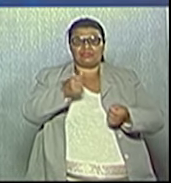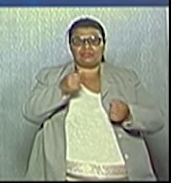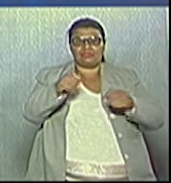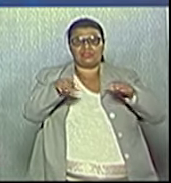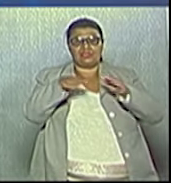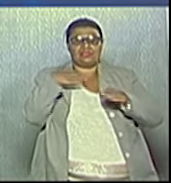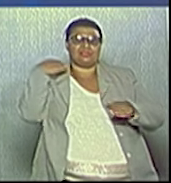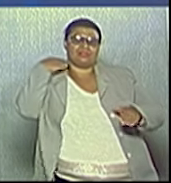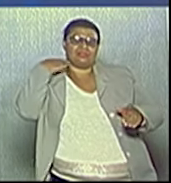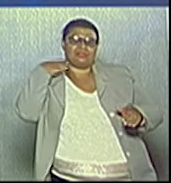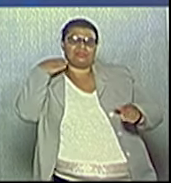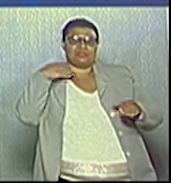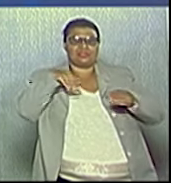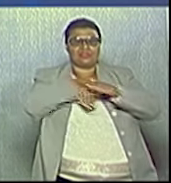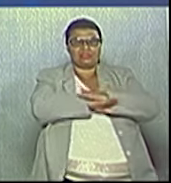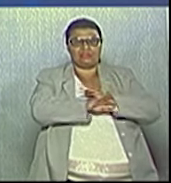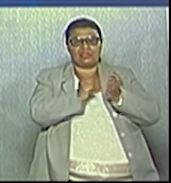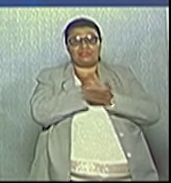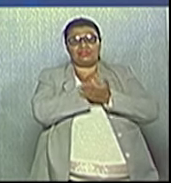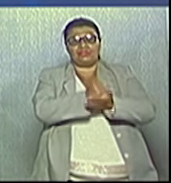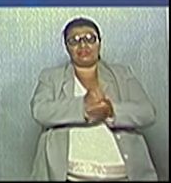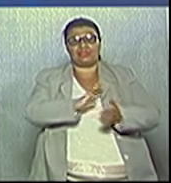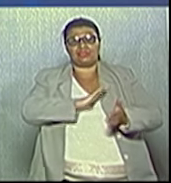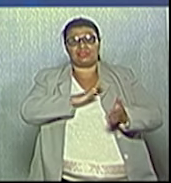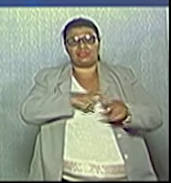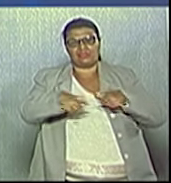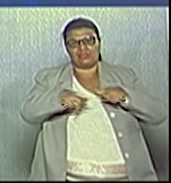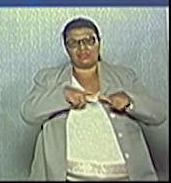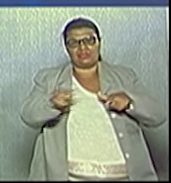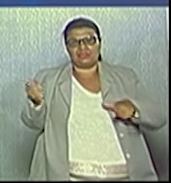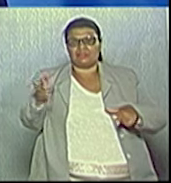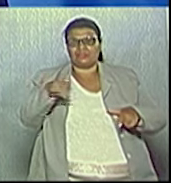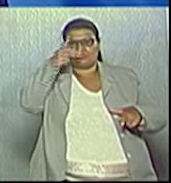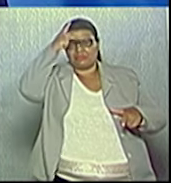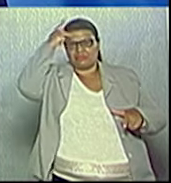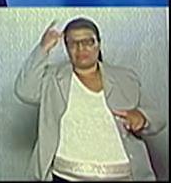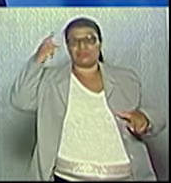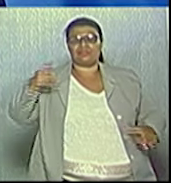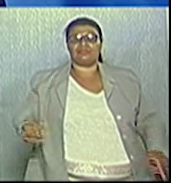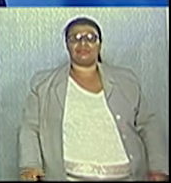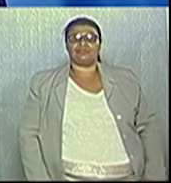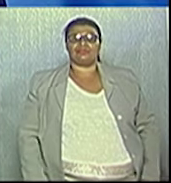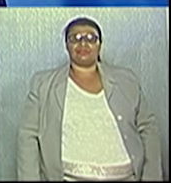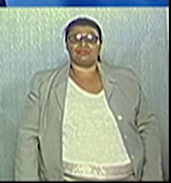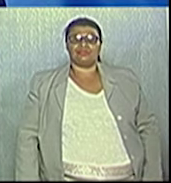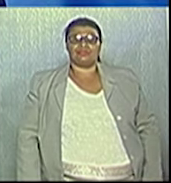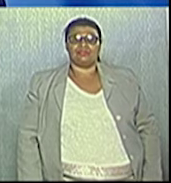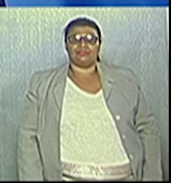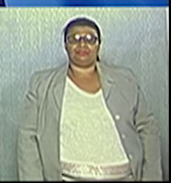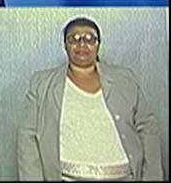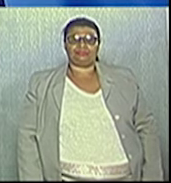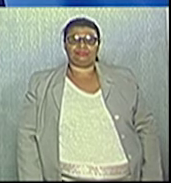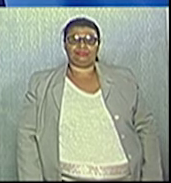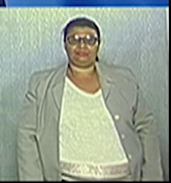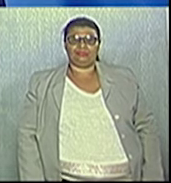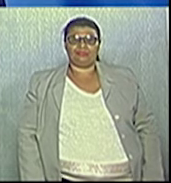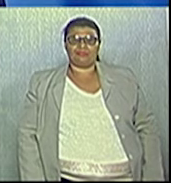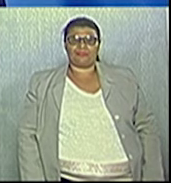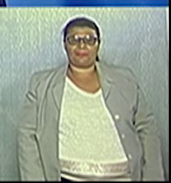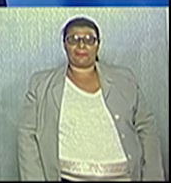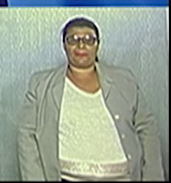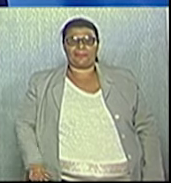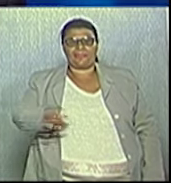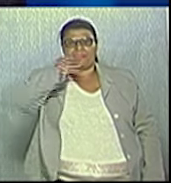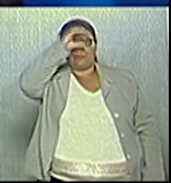prefeitura seja investido e ficado aqui gerando emprego para as famílias de Jacareí. Ok, candidato. Um minuto para a réplica do candidato